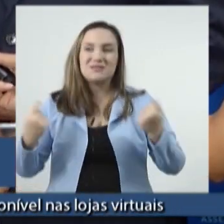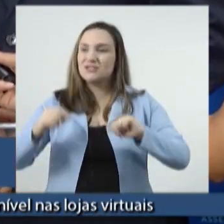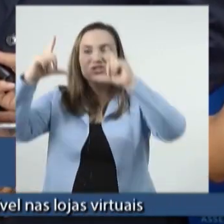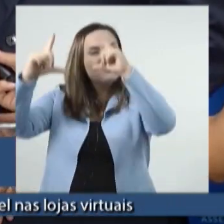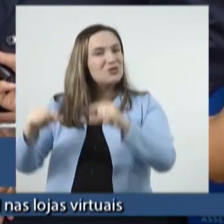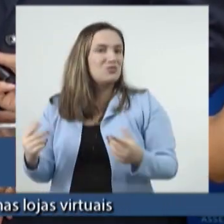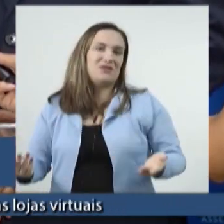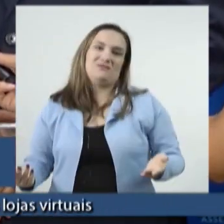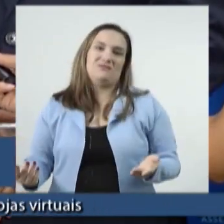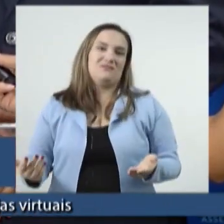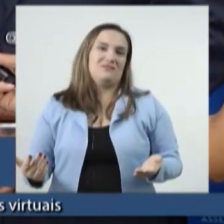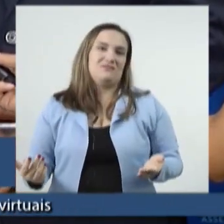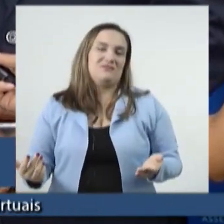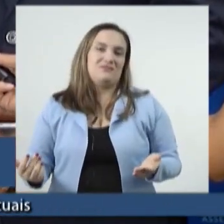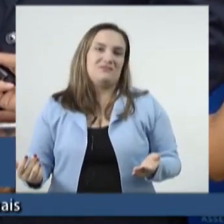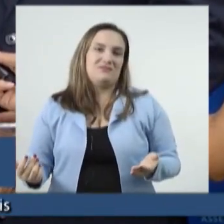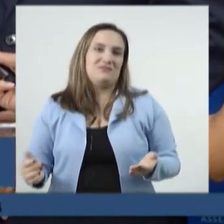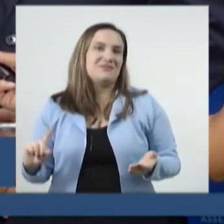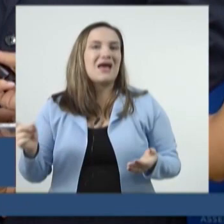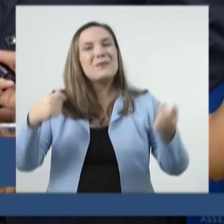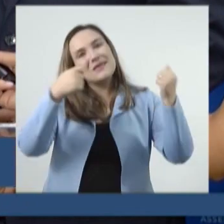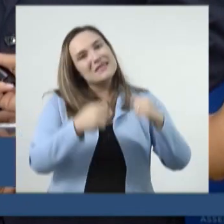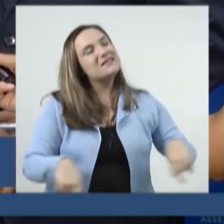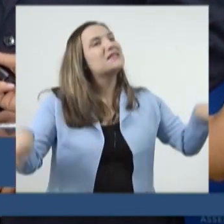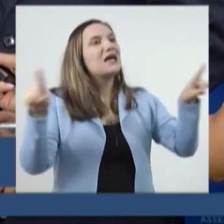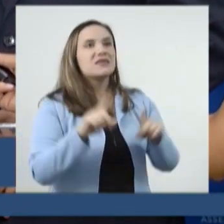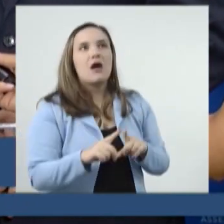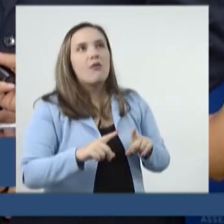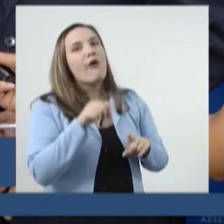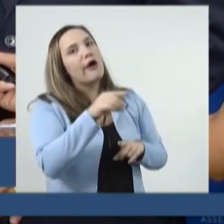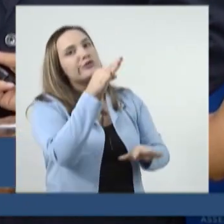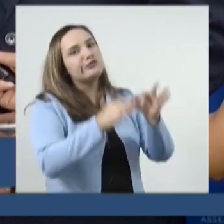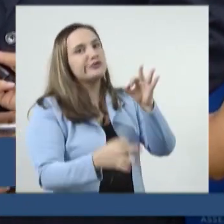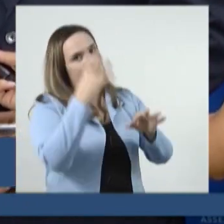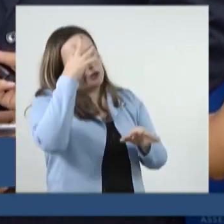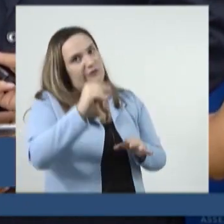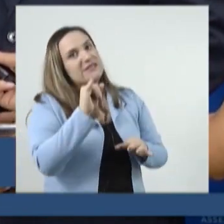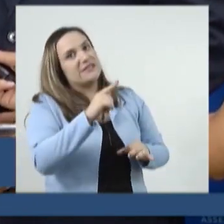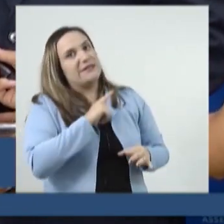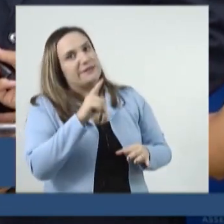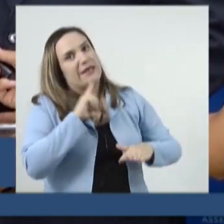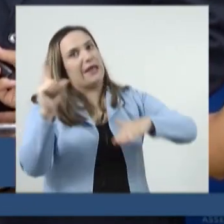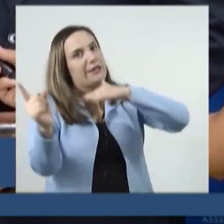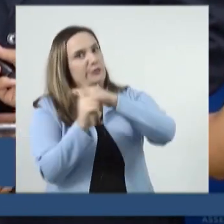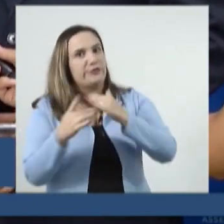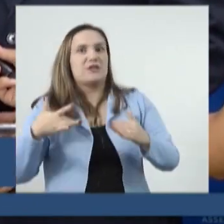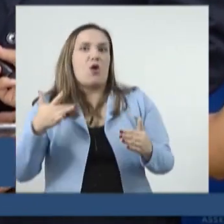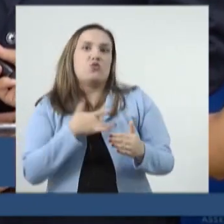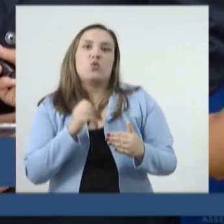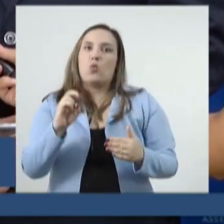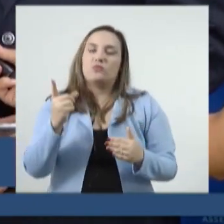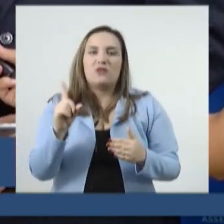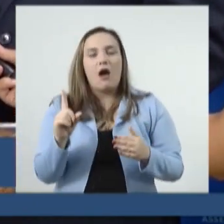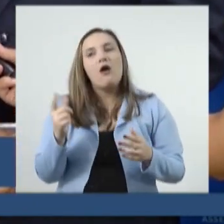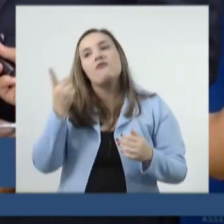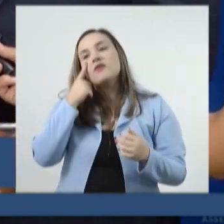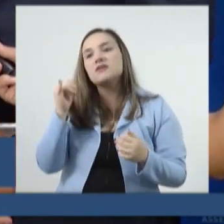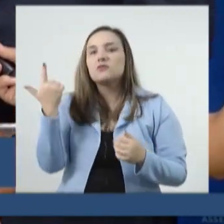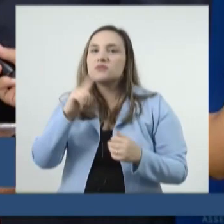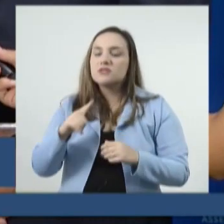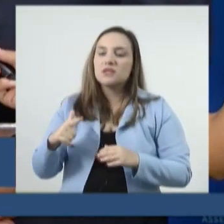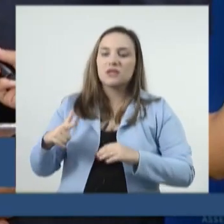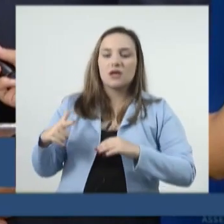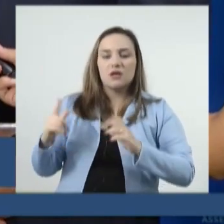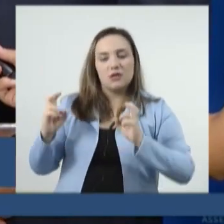demandas não cheguem a decisões judiciais para que possam ser resolvidas. De repente, criar câmaras de conciliação,